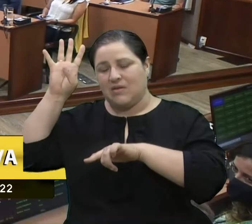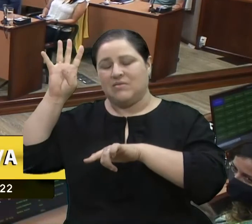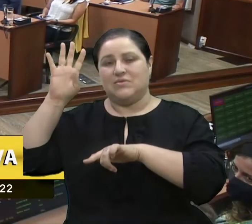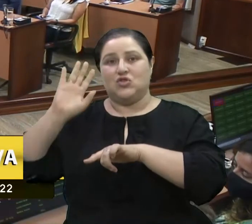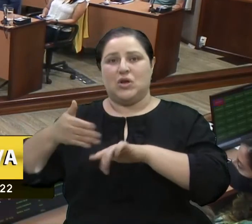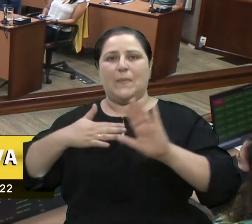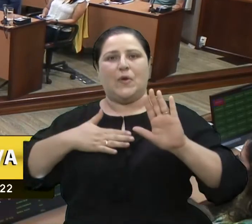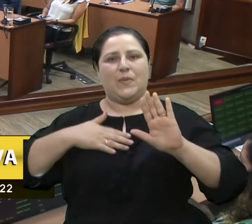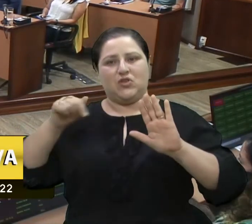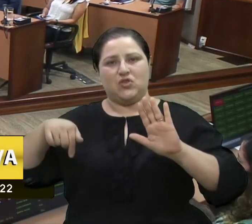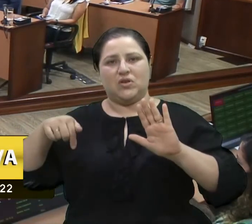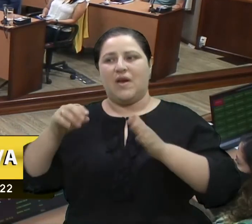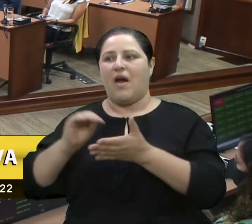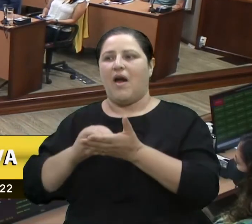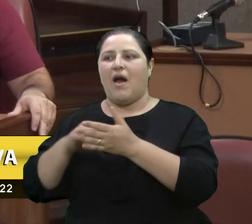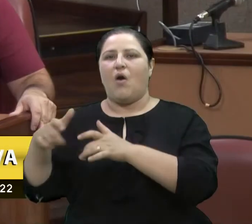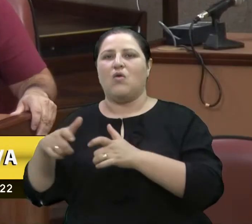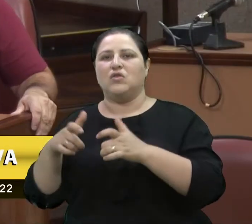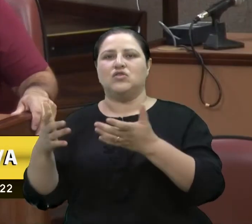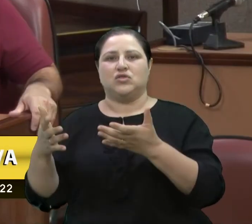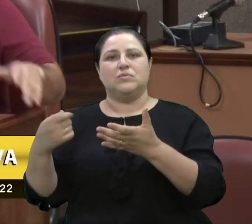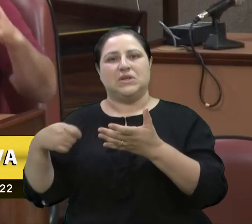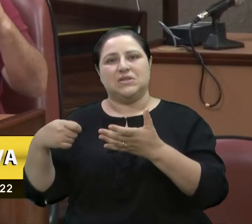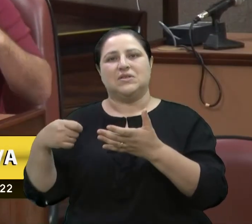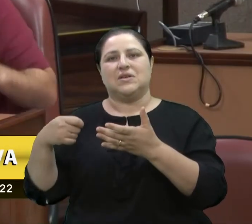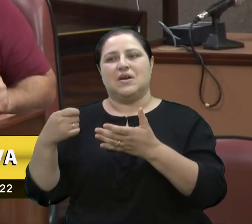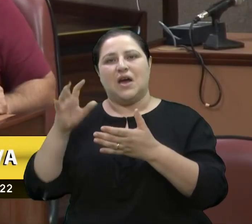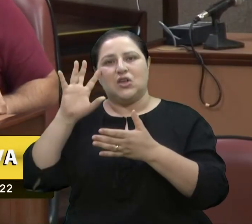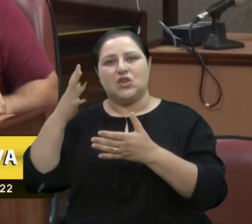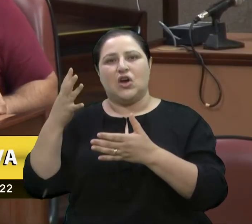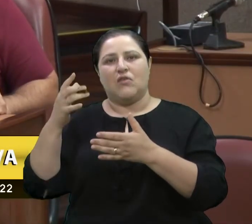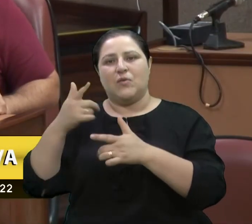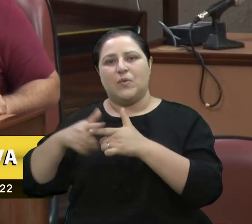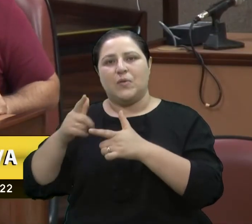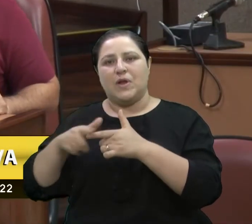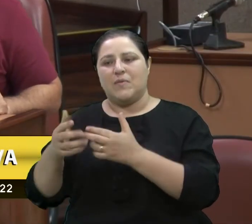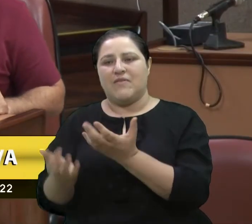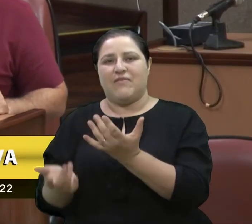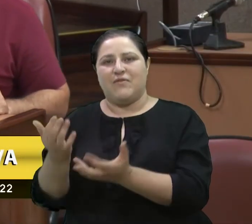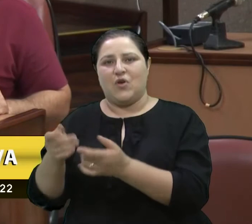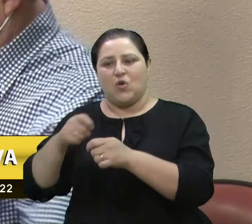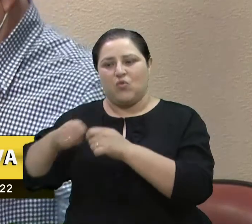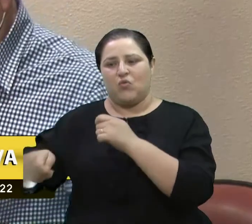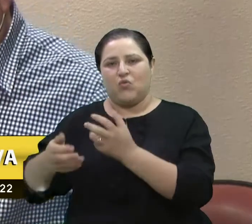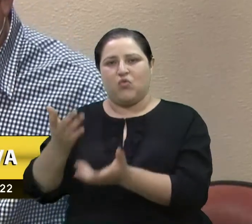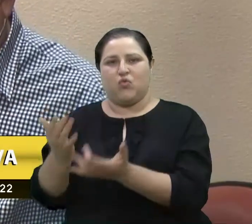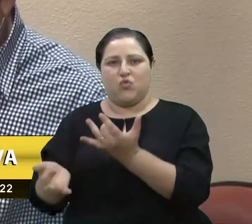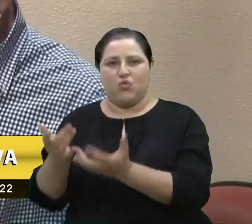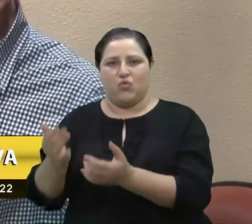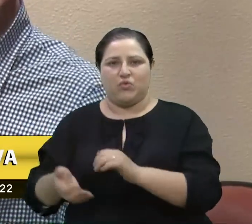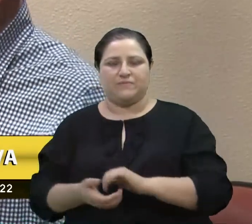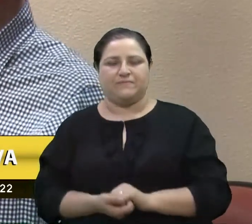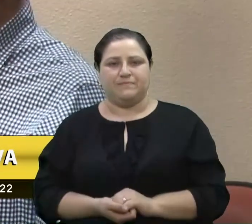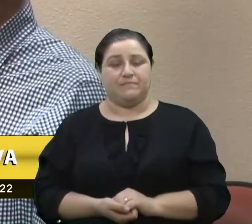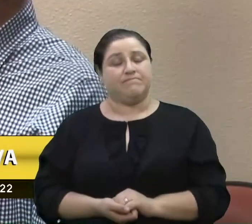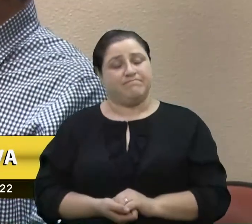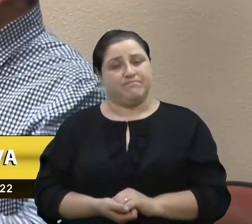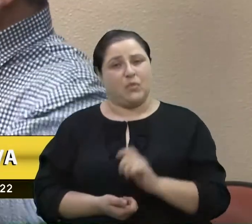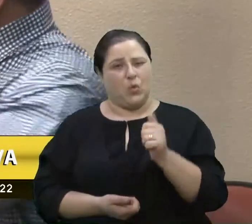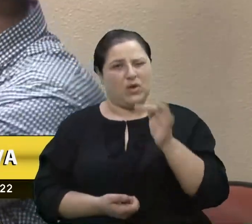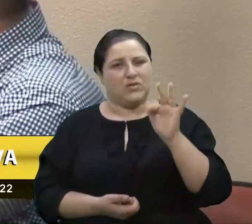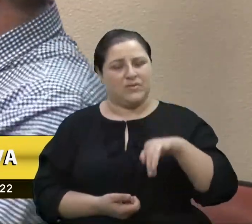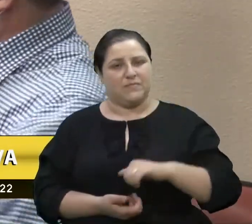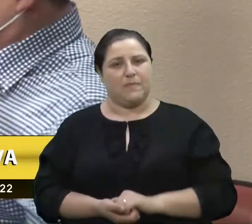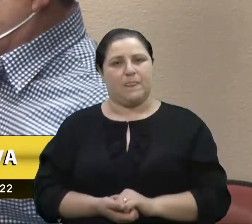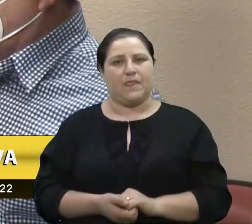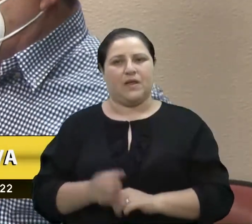em Caxias do Sul, para atuar nesses incêndios. Obrigado, vereador, e parabéns pela sua preocupação. Obrigado. Só para concluir, senhora Presidente, então, há